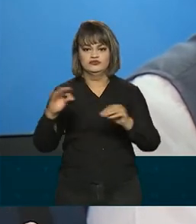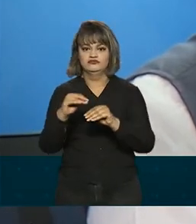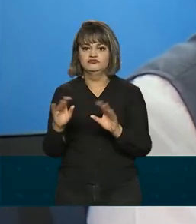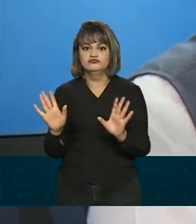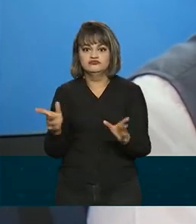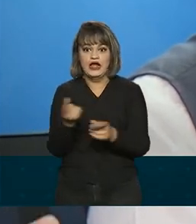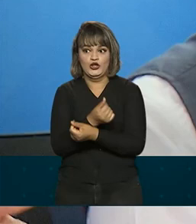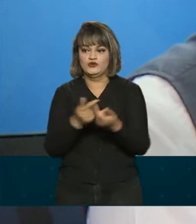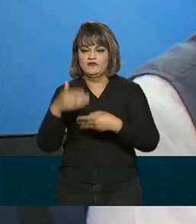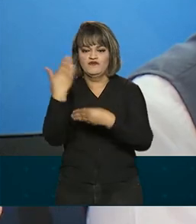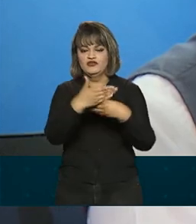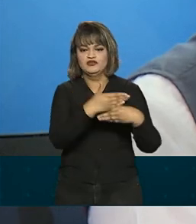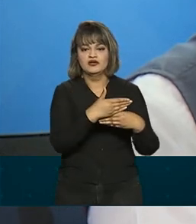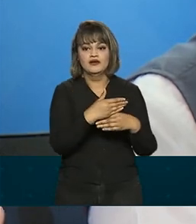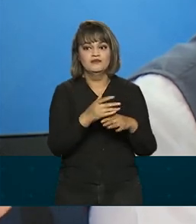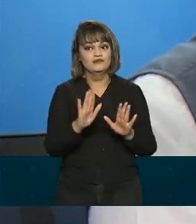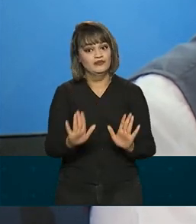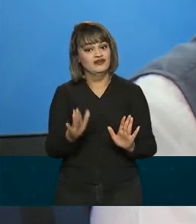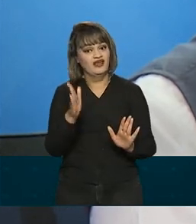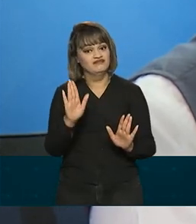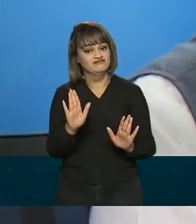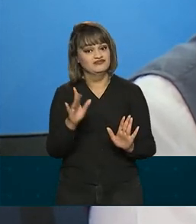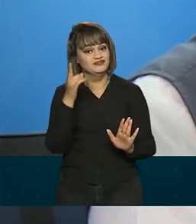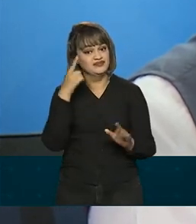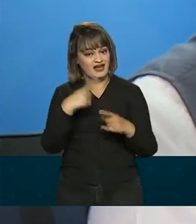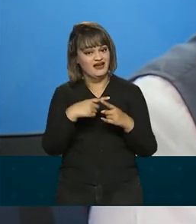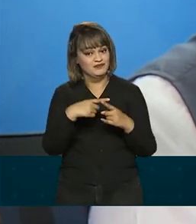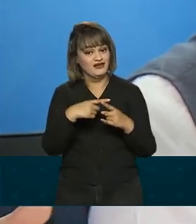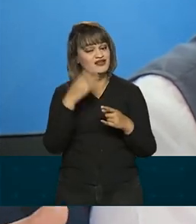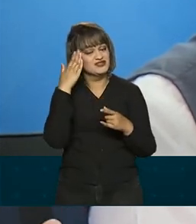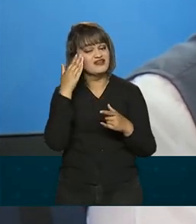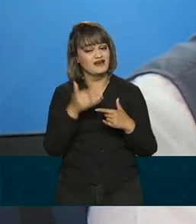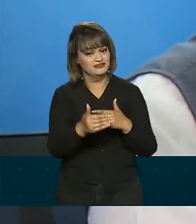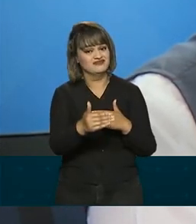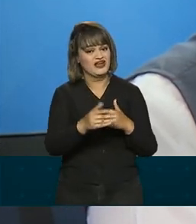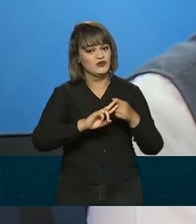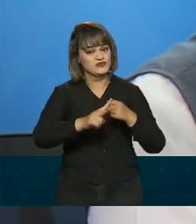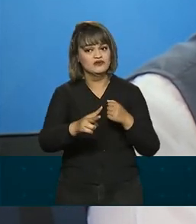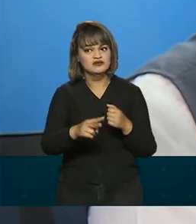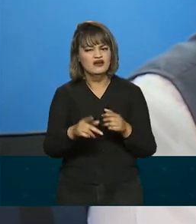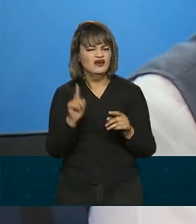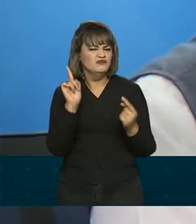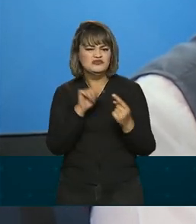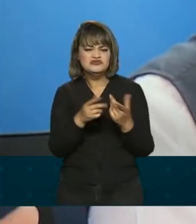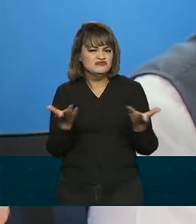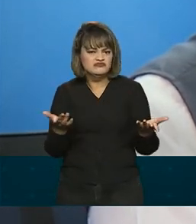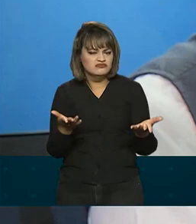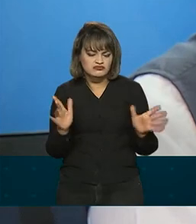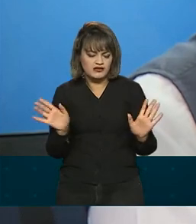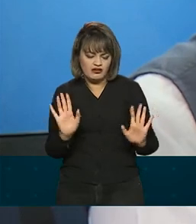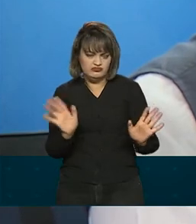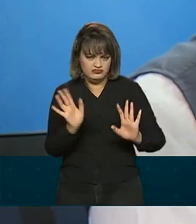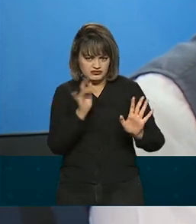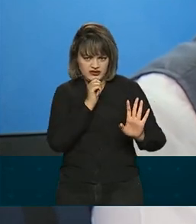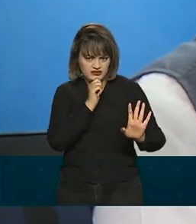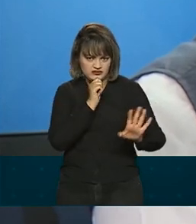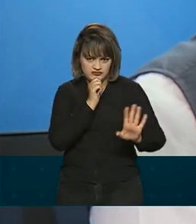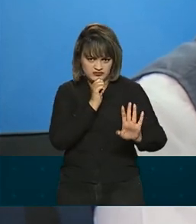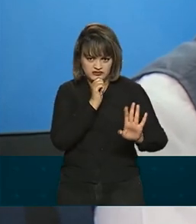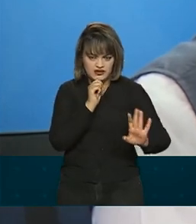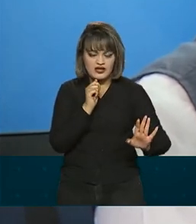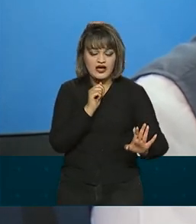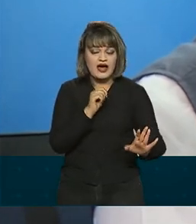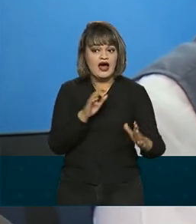economia. Porque as consequências nós já sabemos. Até porque não há motivo para isso. Até agora, o que há